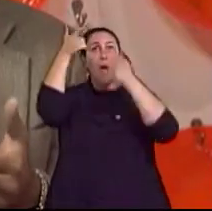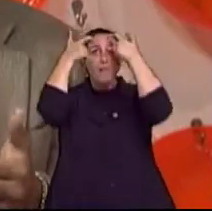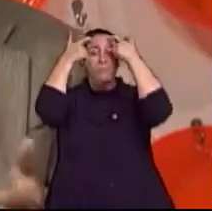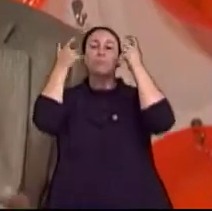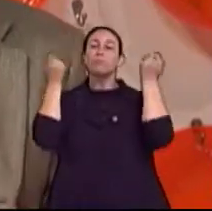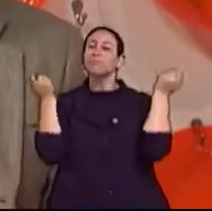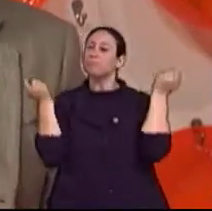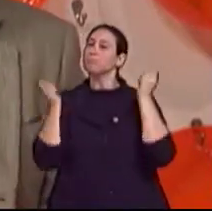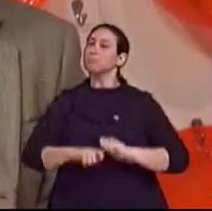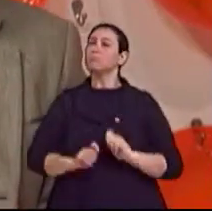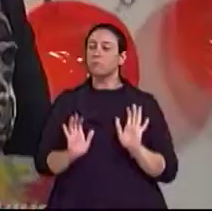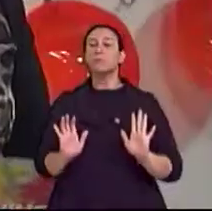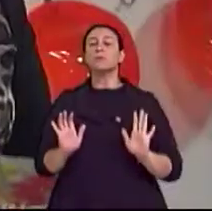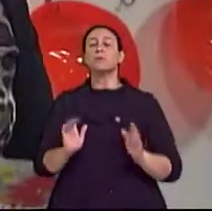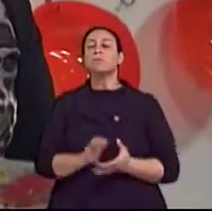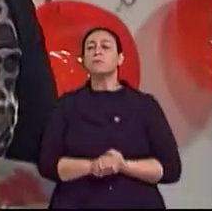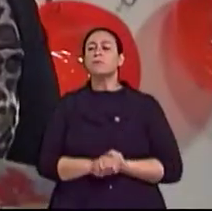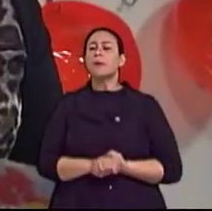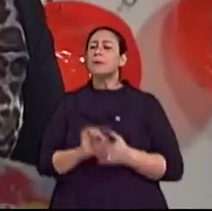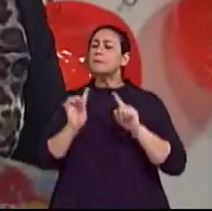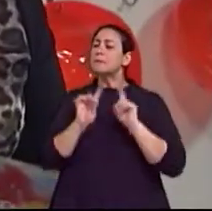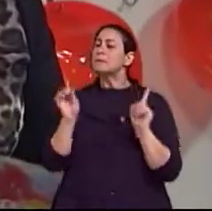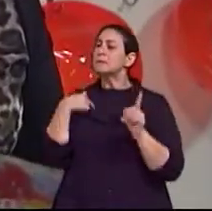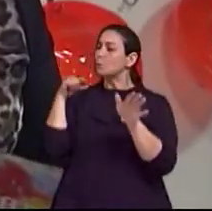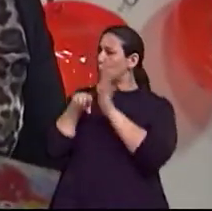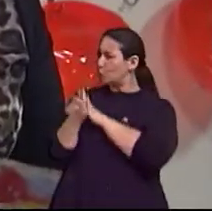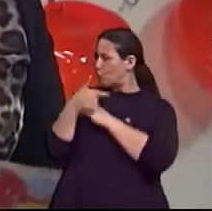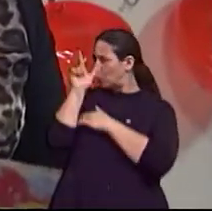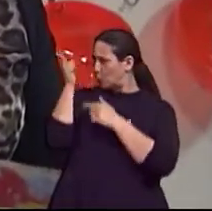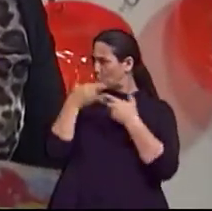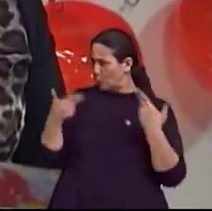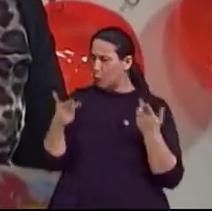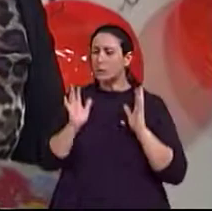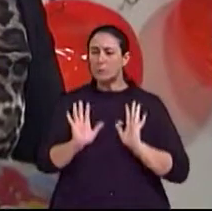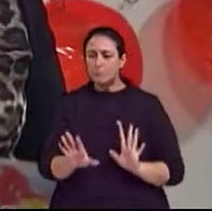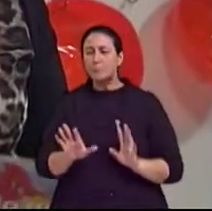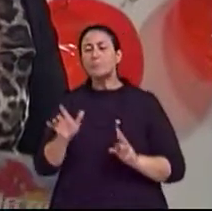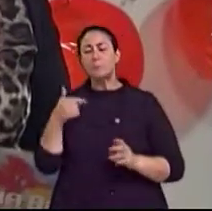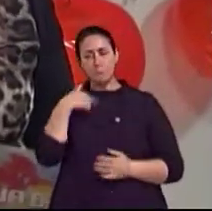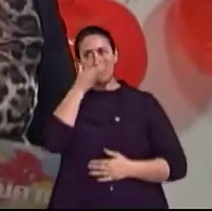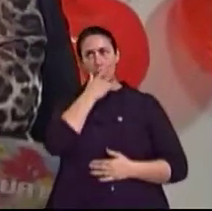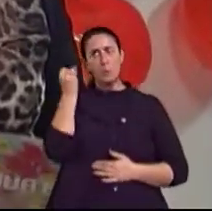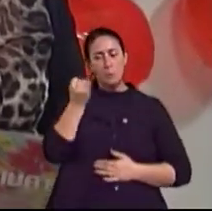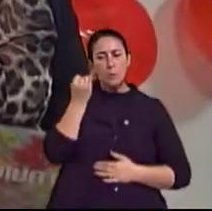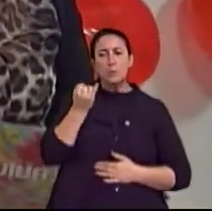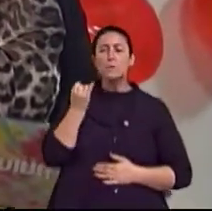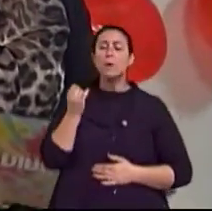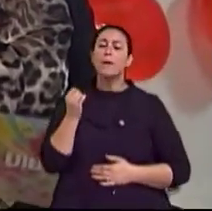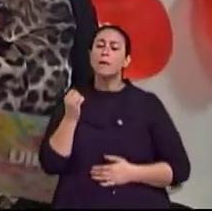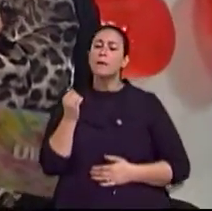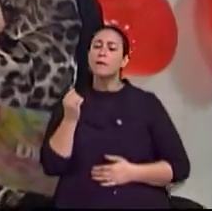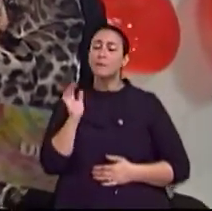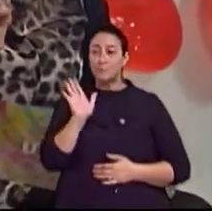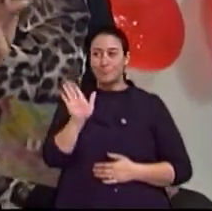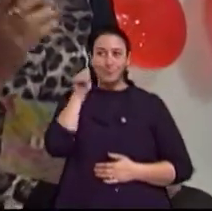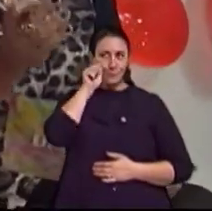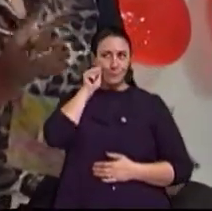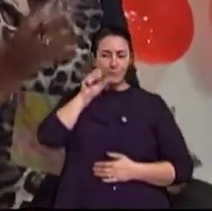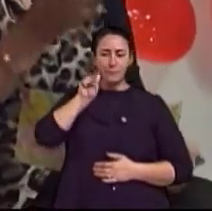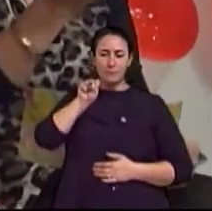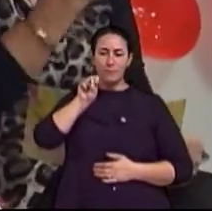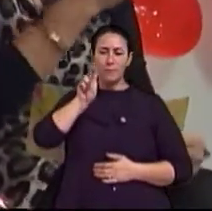ela se manifeste. Mas aí tem uma outra questão que eu quero pegar com o senhor, que eu acho bem importante, é que a Sueli,